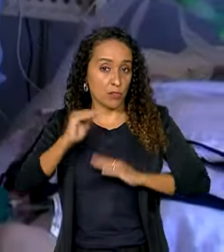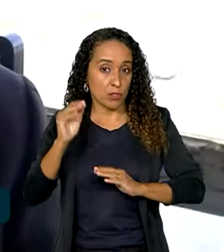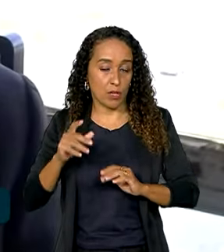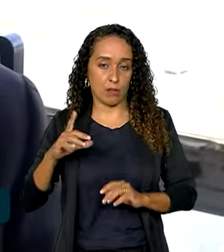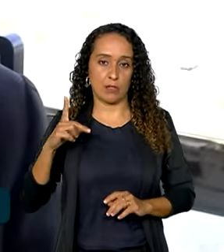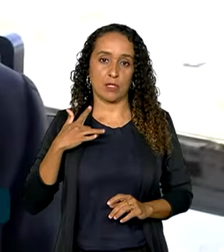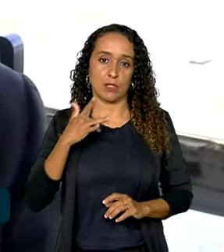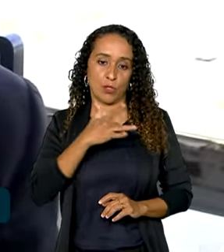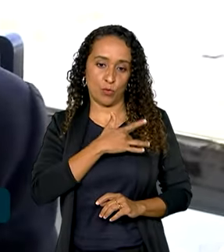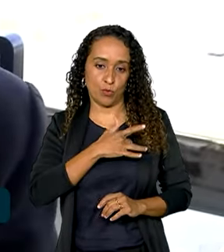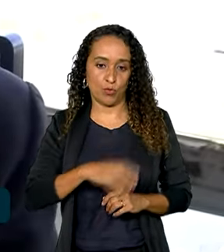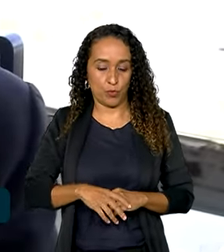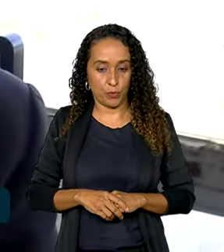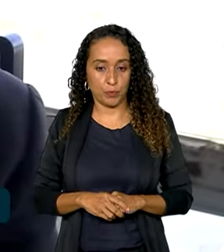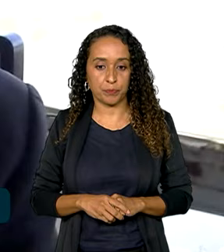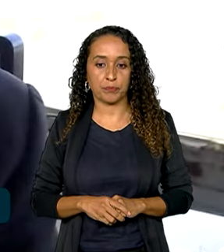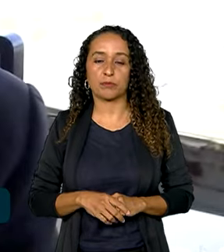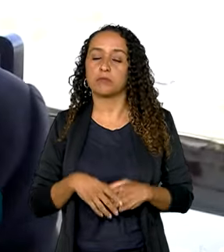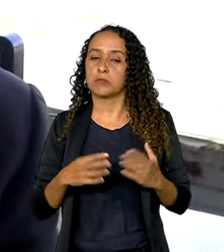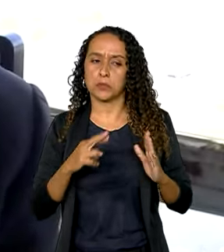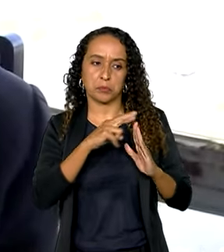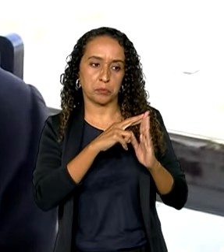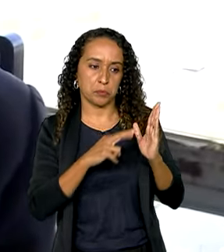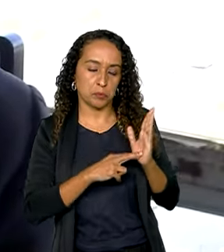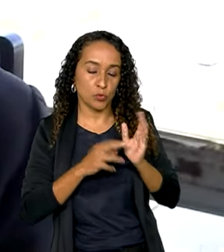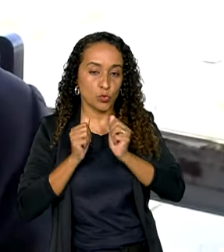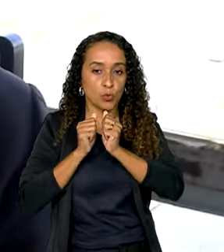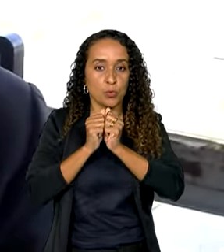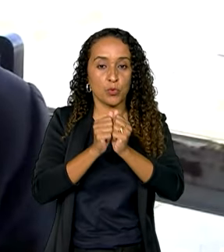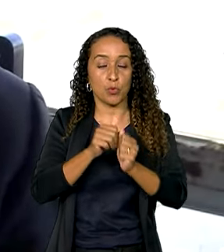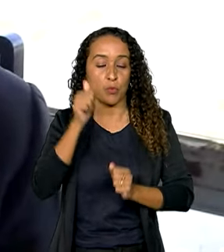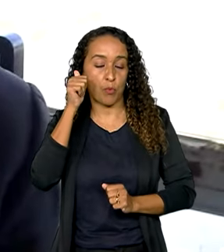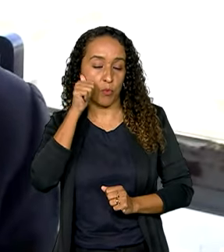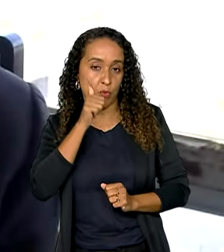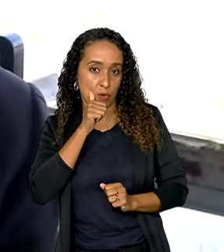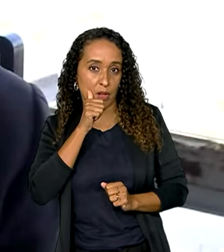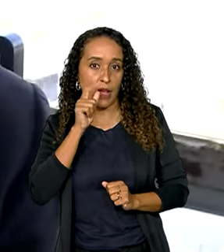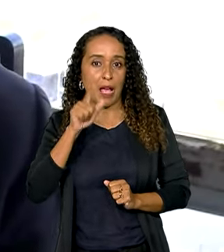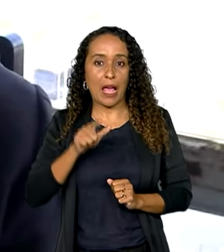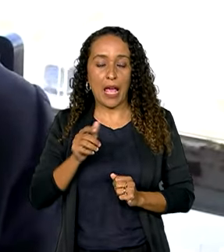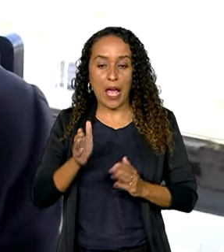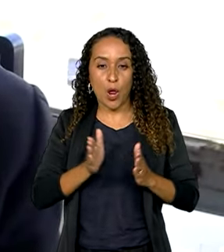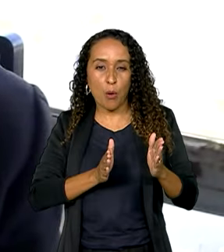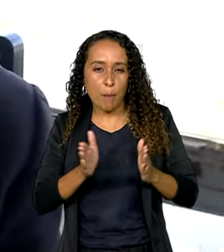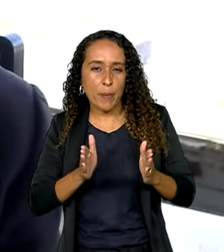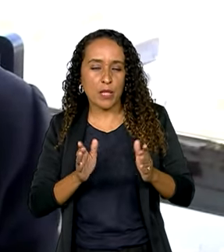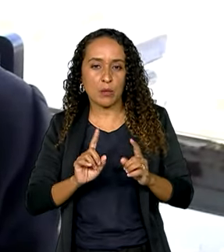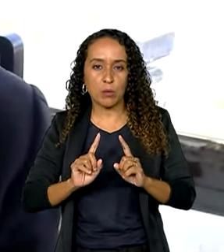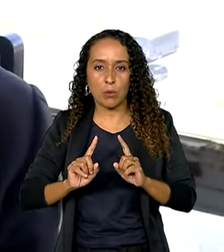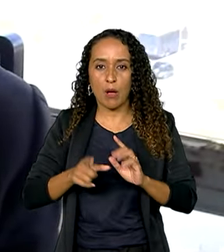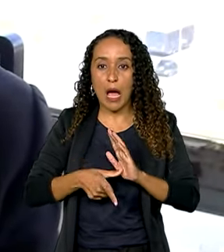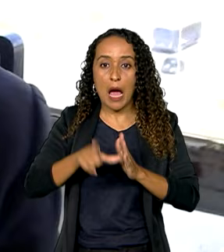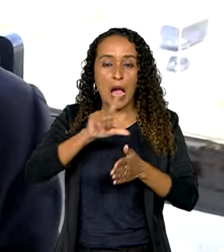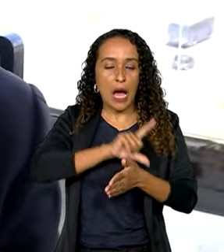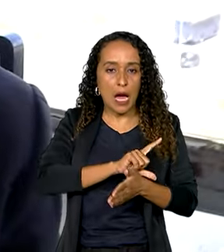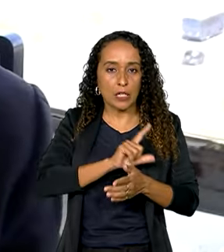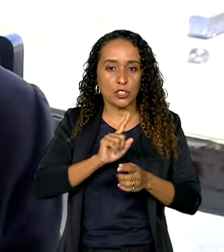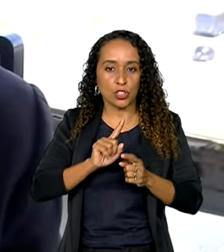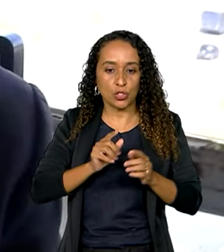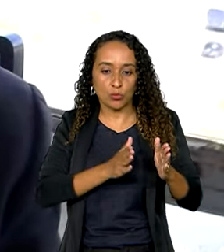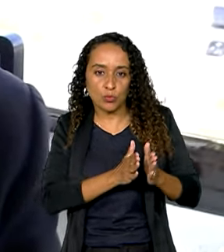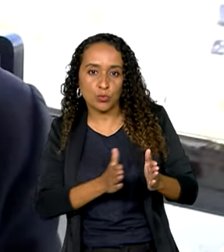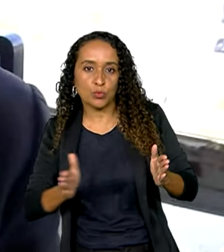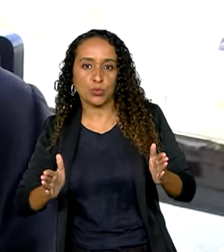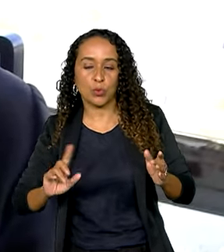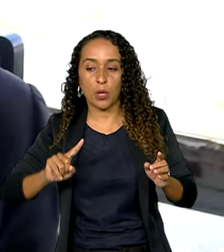saúde. O que havia de regulamentação de acompanhante à mulher era no período logo antes, durante e